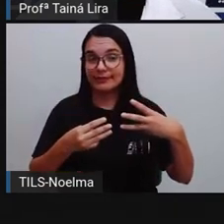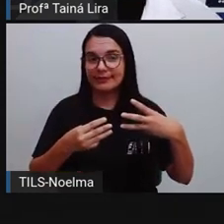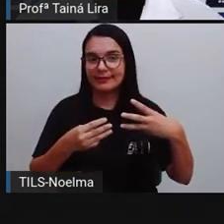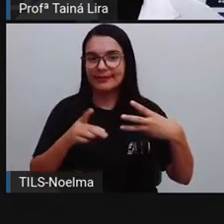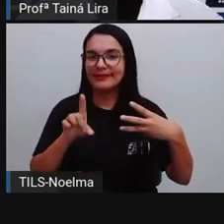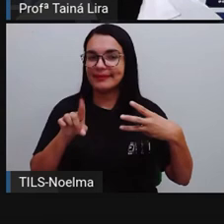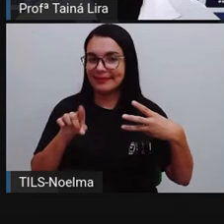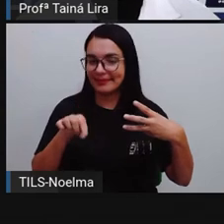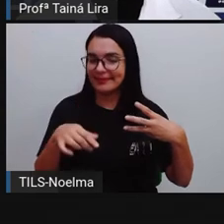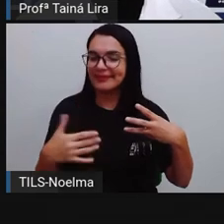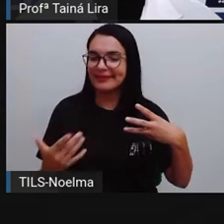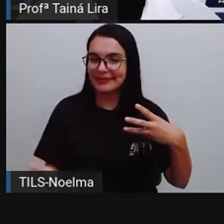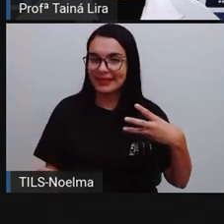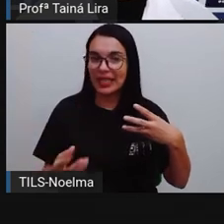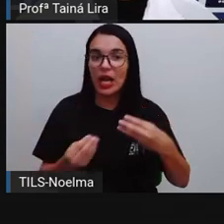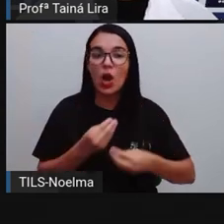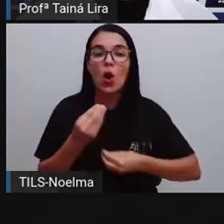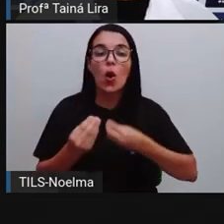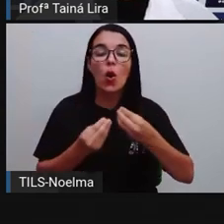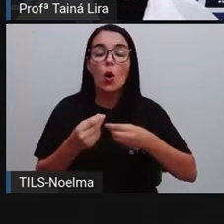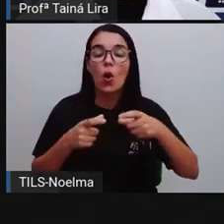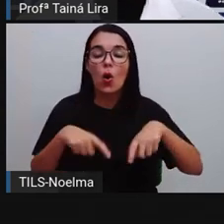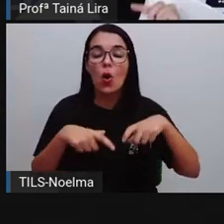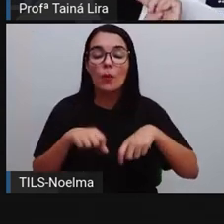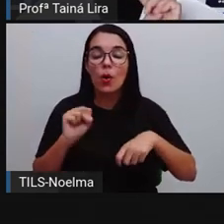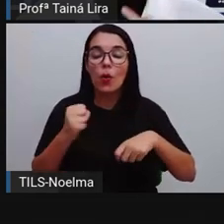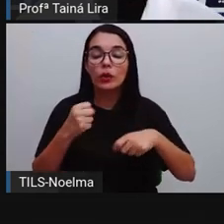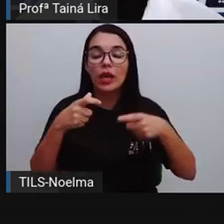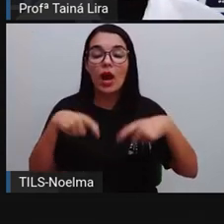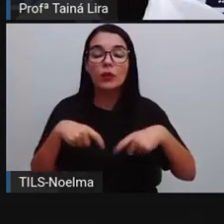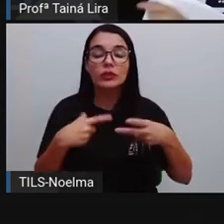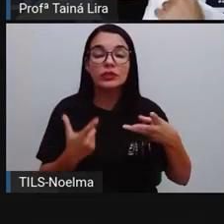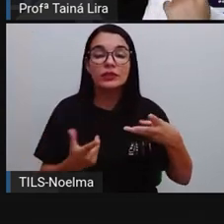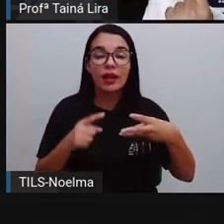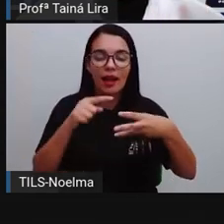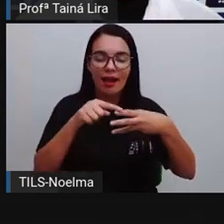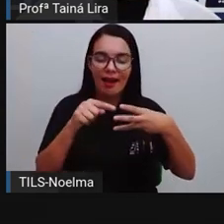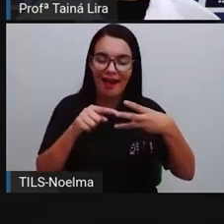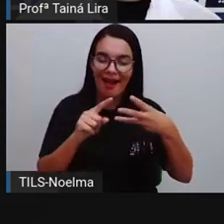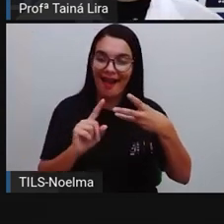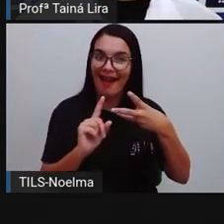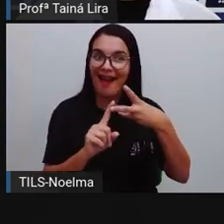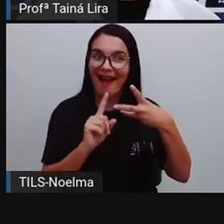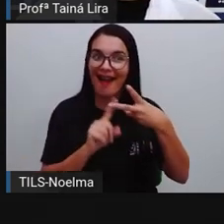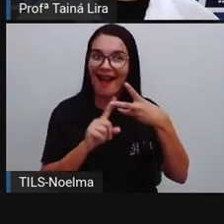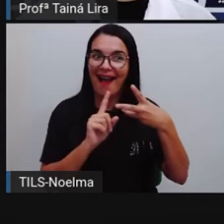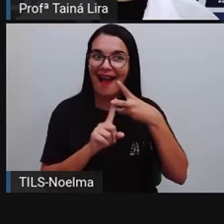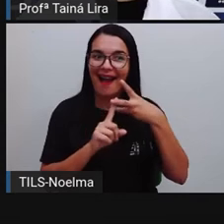É o 283. O 8 apareceu lá no meio.